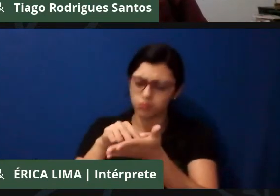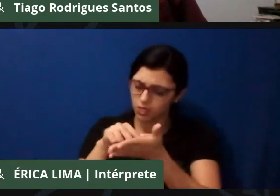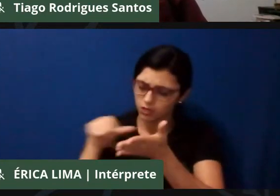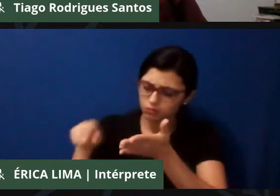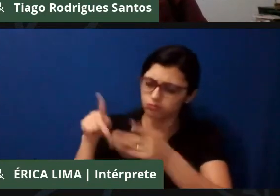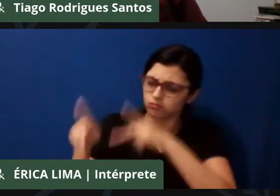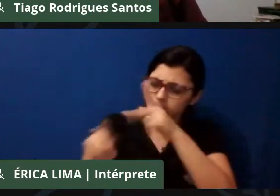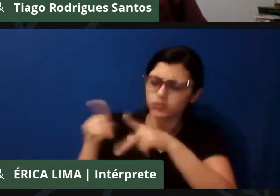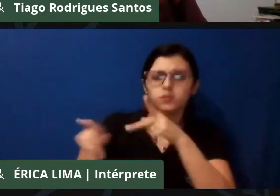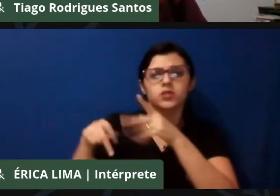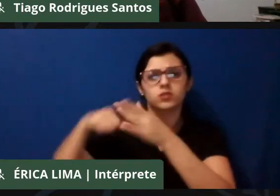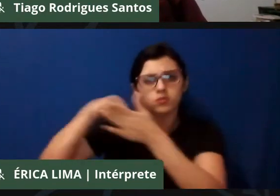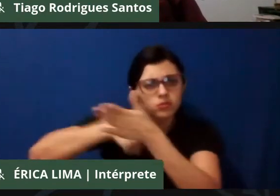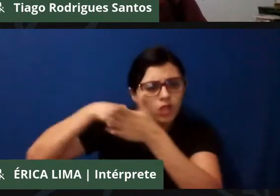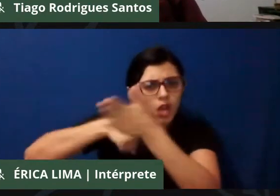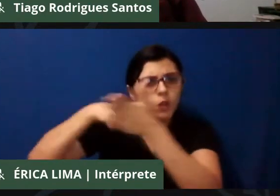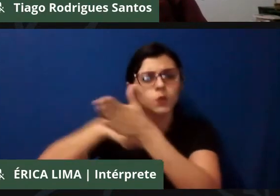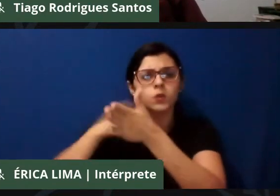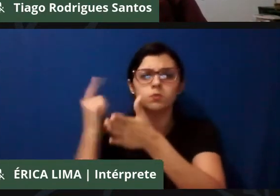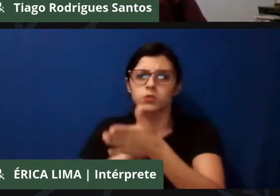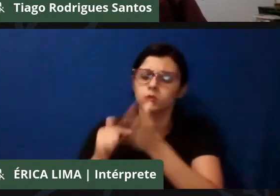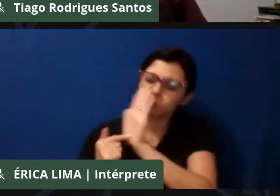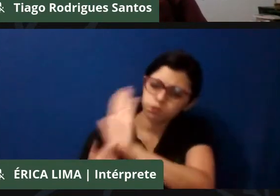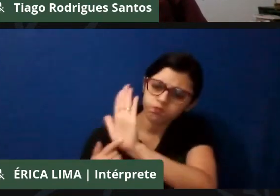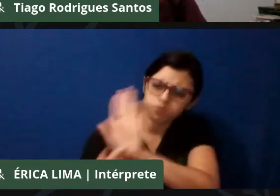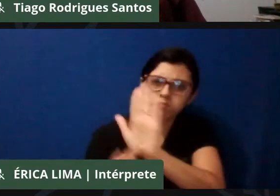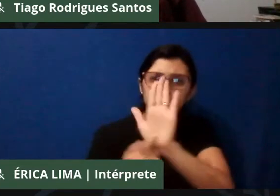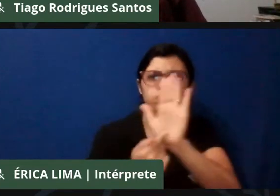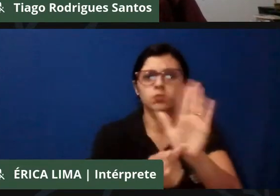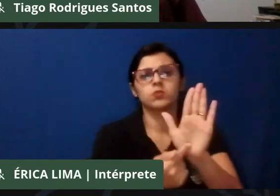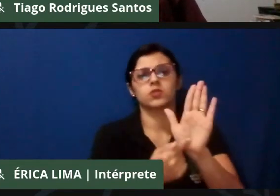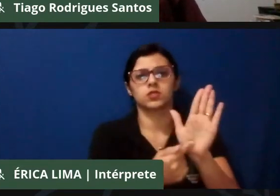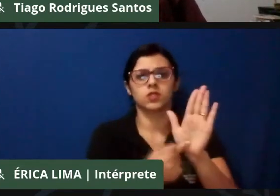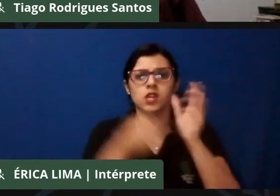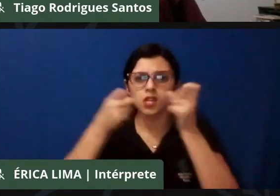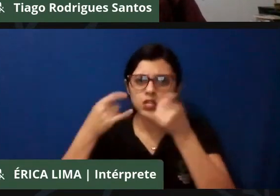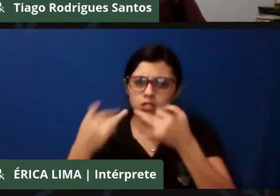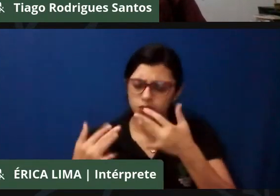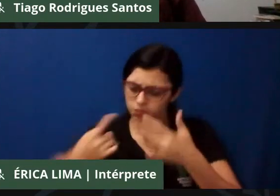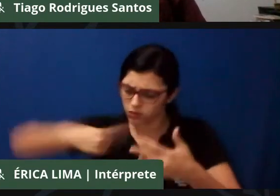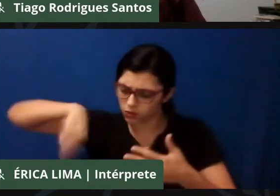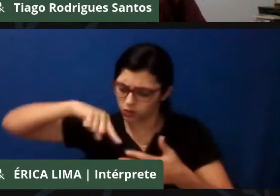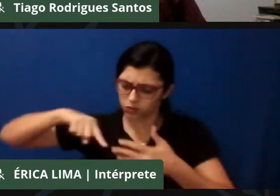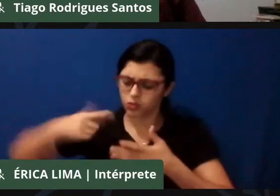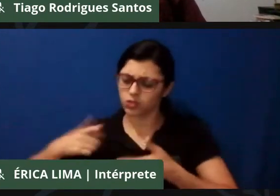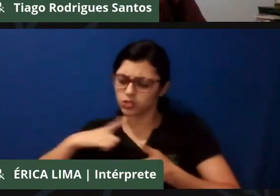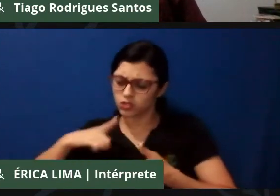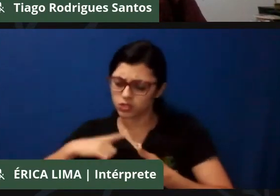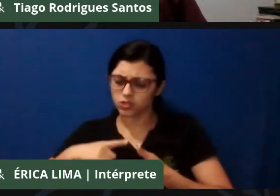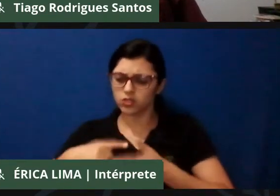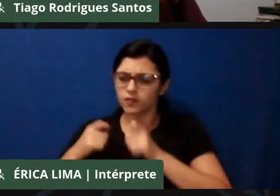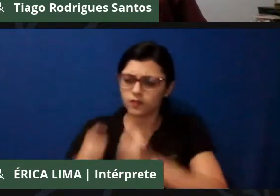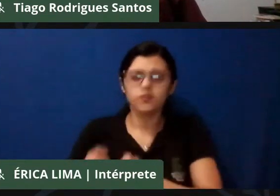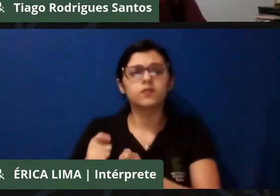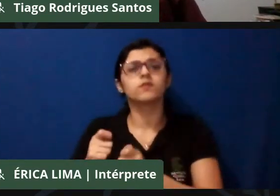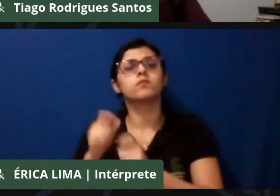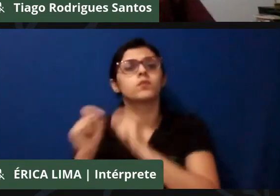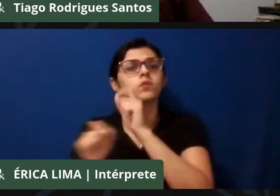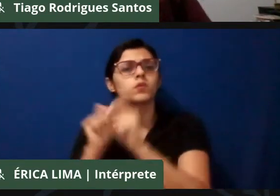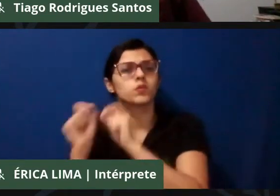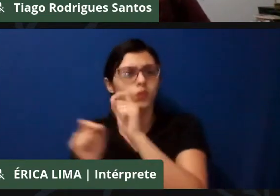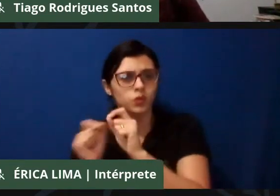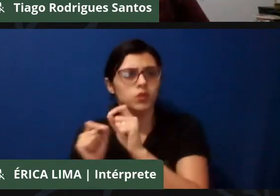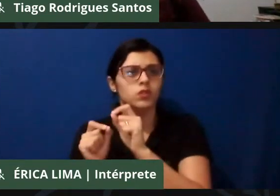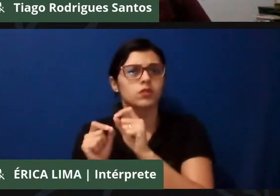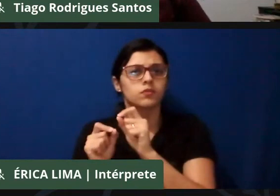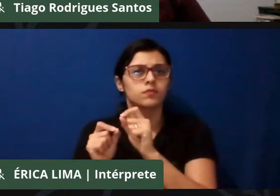vitalidade mesmo ao nosso povo, à nossa luta, para estar fazendo as denúncias, para dizer de que lado nós estamos e